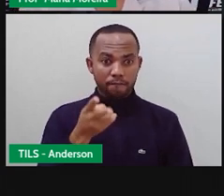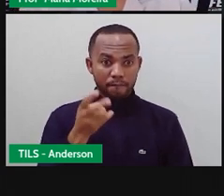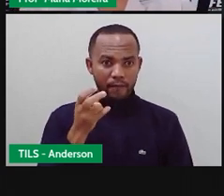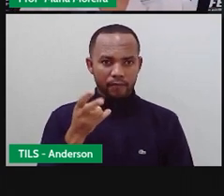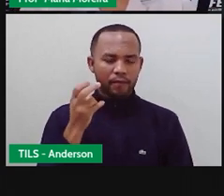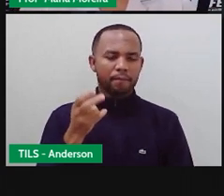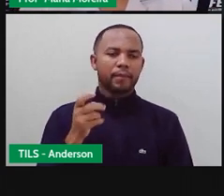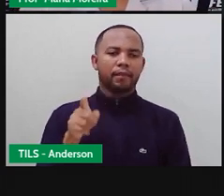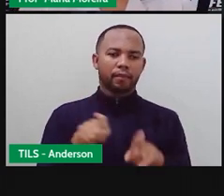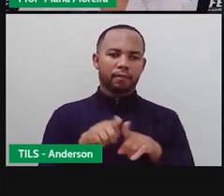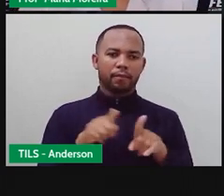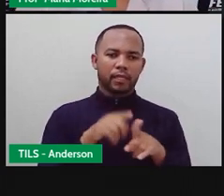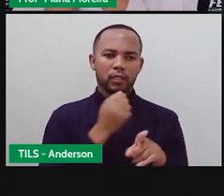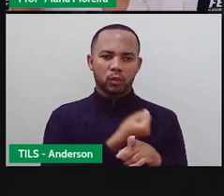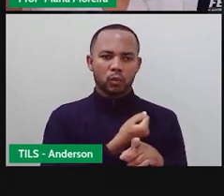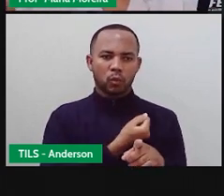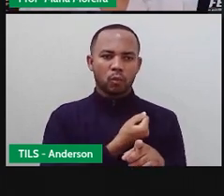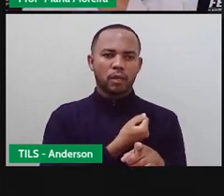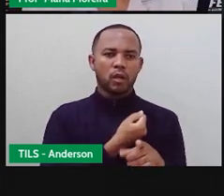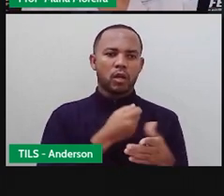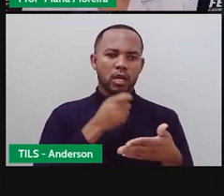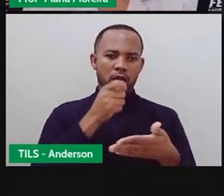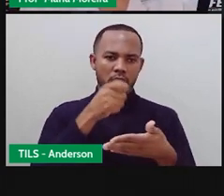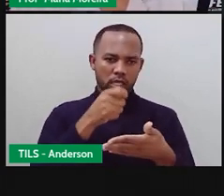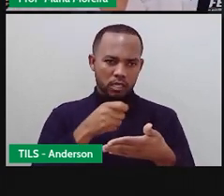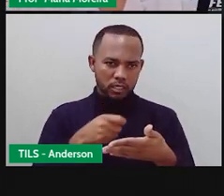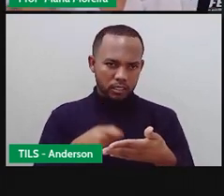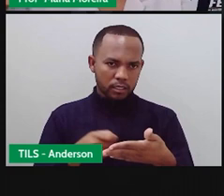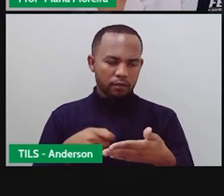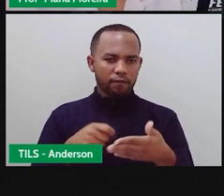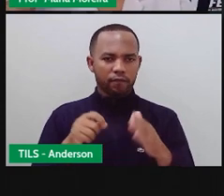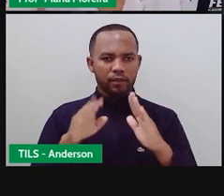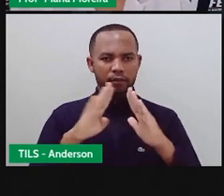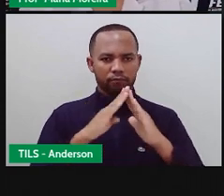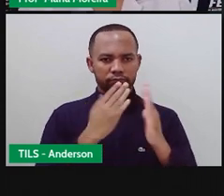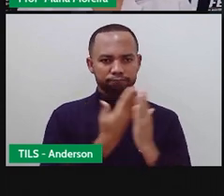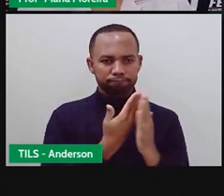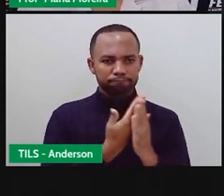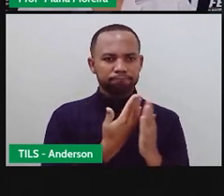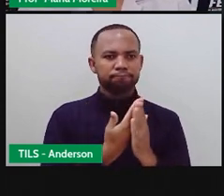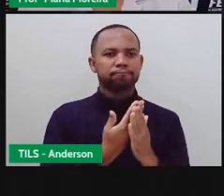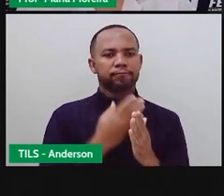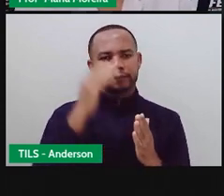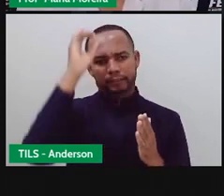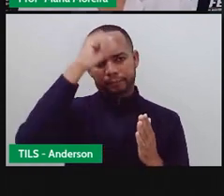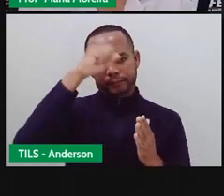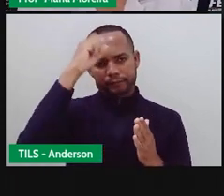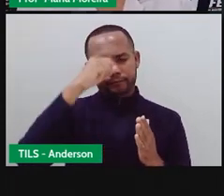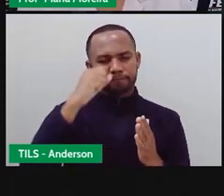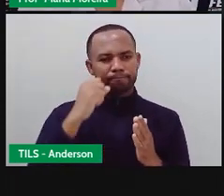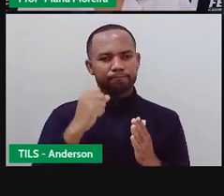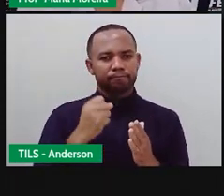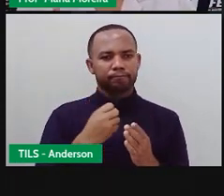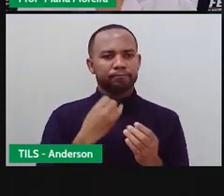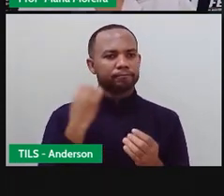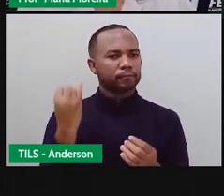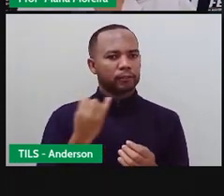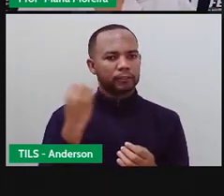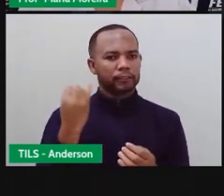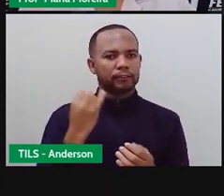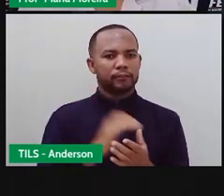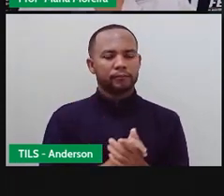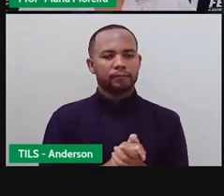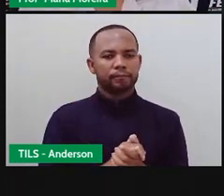quadrinho do valor de lugar E tentem encaixar, tá? Os números dentro dessa distribuição Milhar, centena,